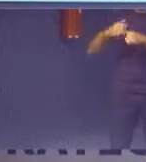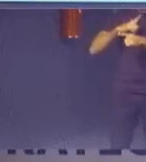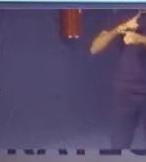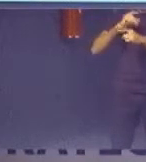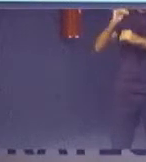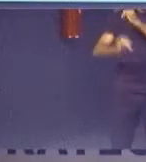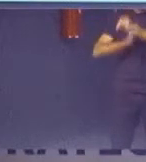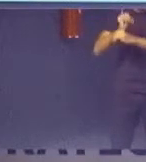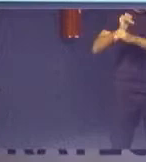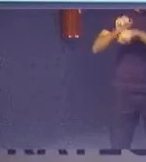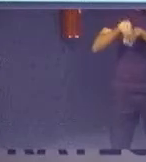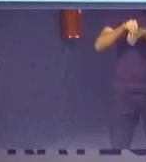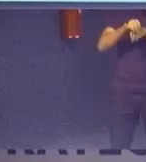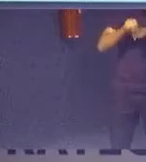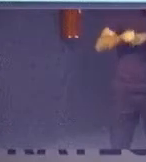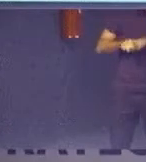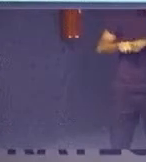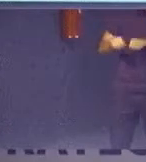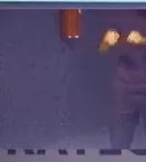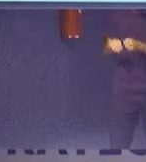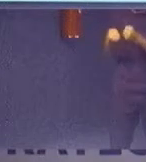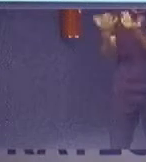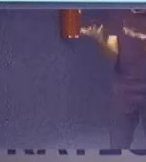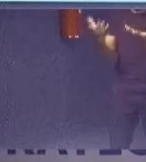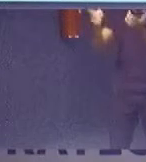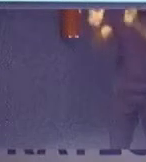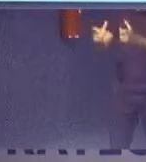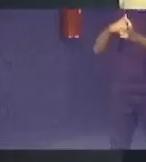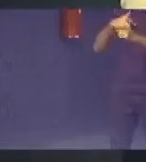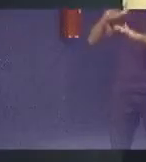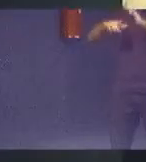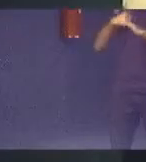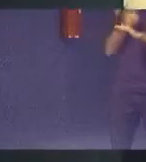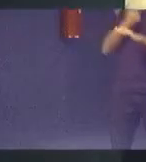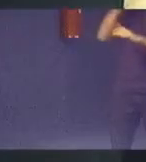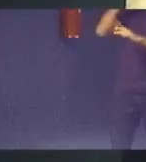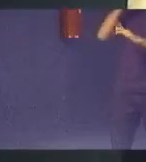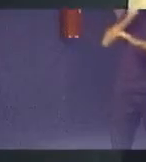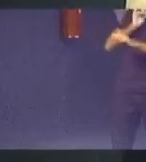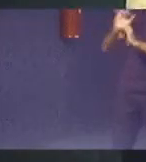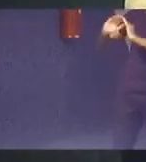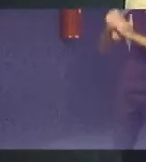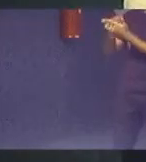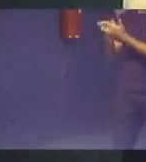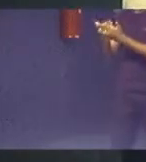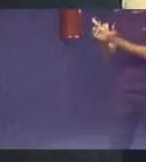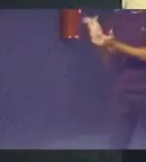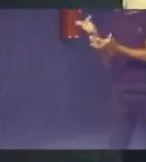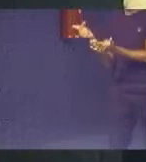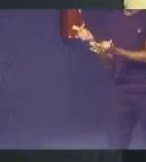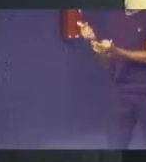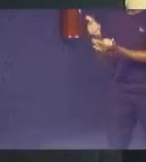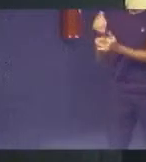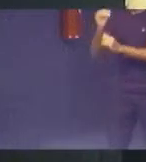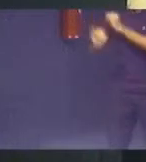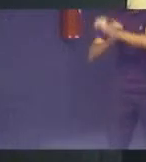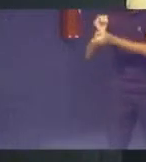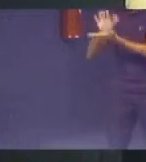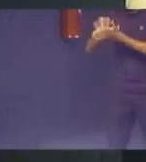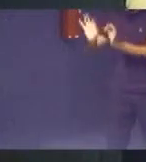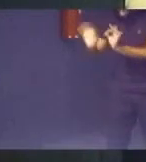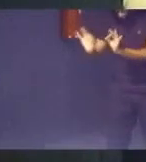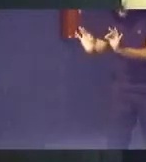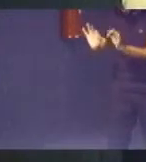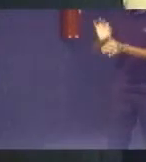internet nos lugares que vocês nem imaginam aqueles lugares onde uma escola às vezes não tem sequer internet a